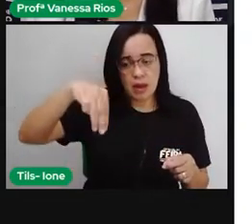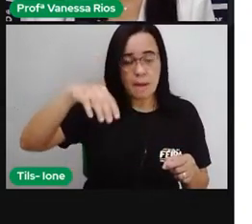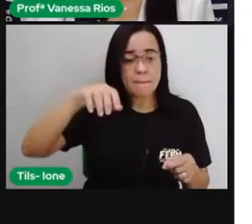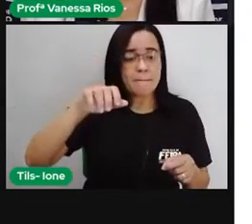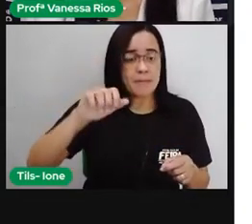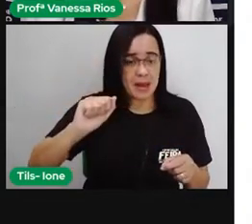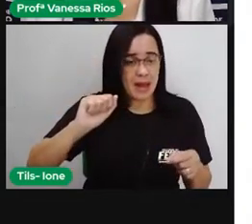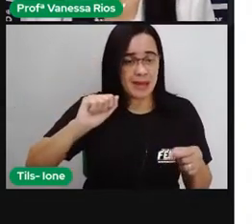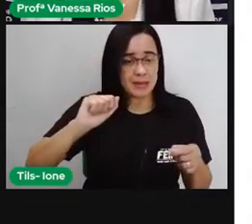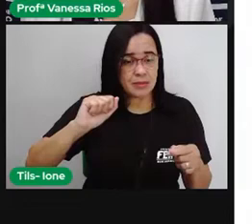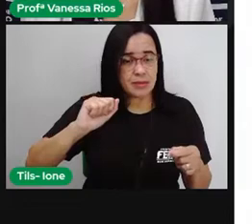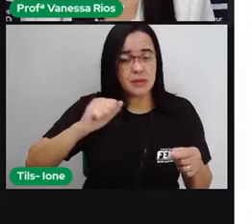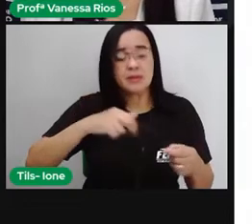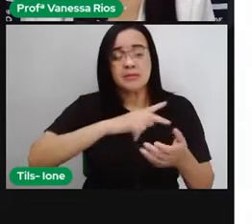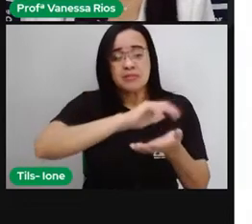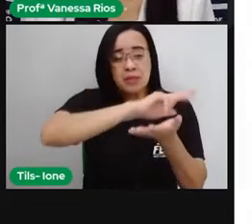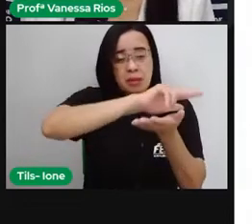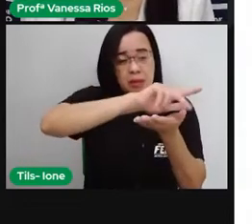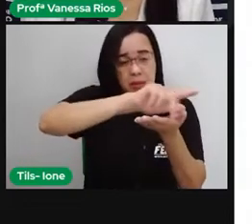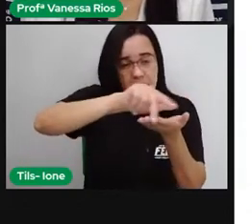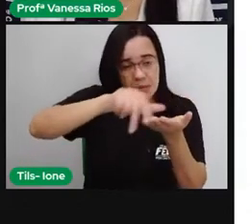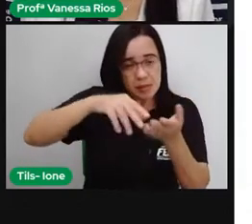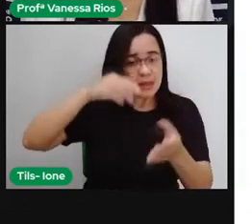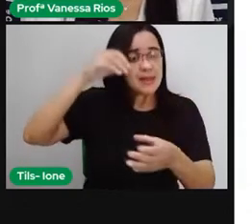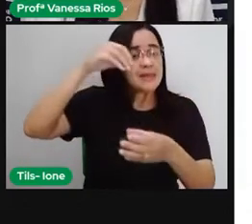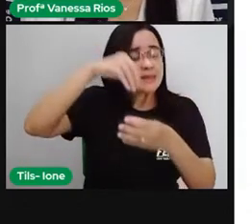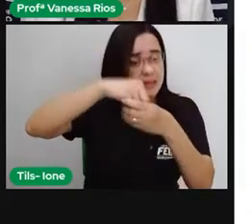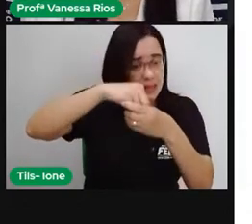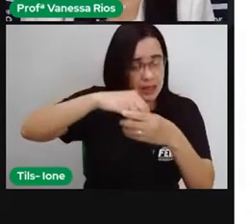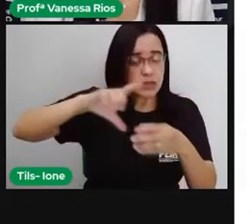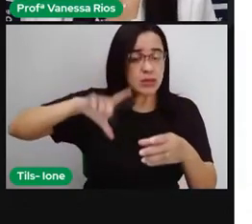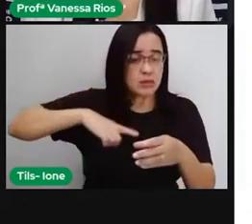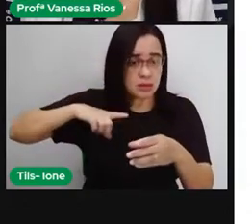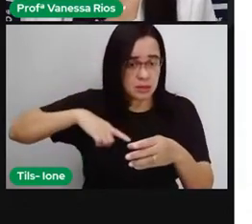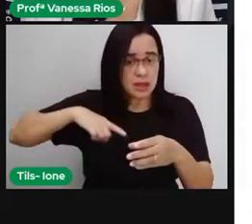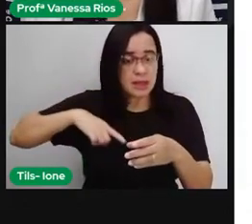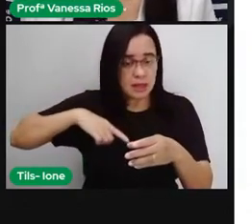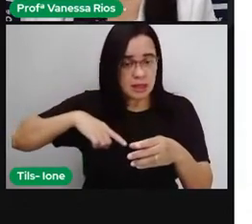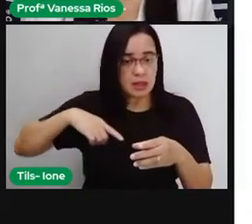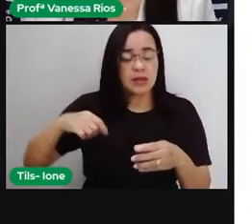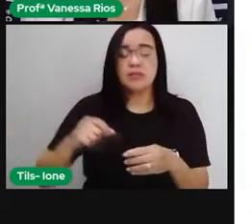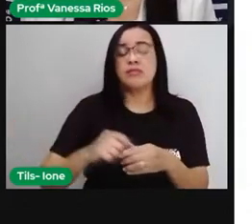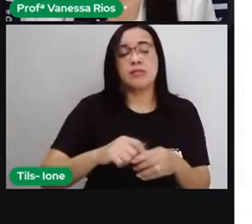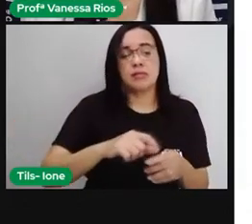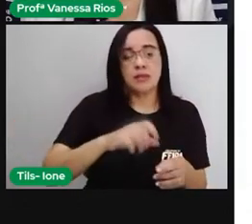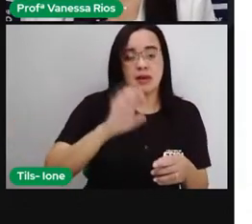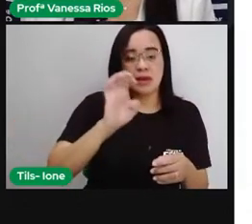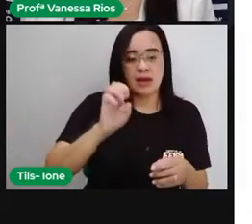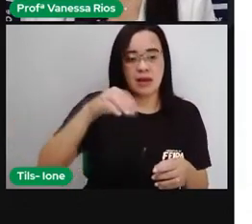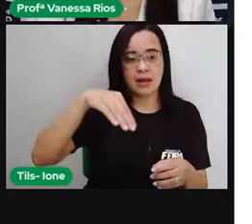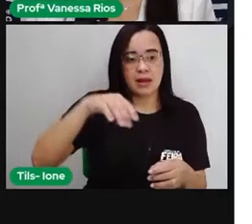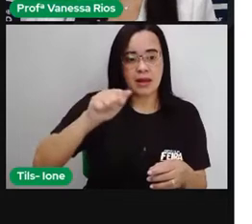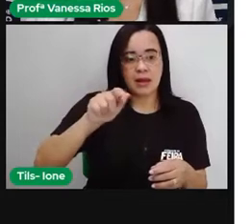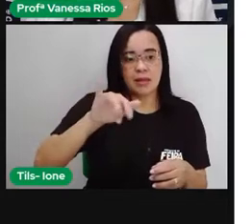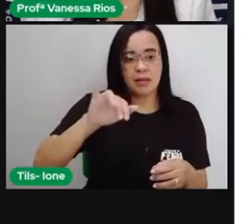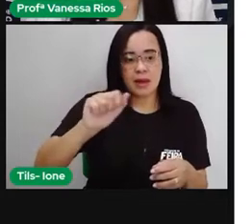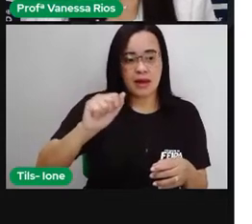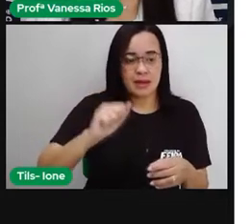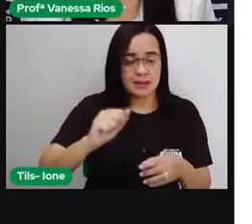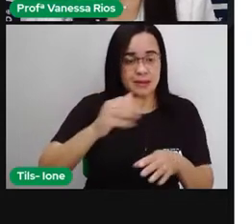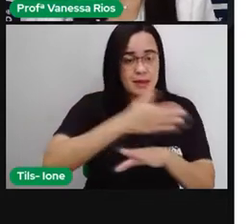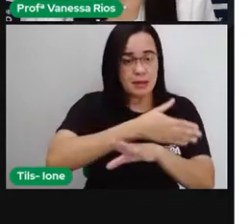substâncias. As hemácias, que são os glóbulos vermelhos, leocócitos, que são glóbulos brancos e